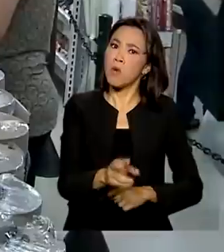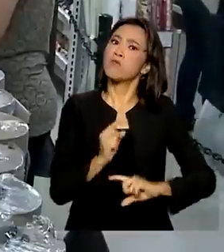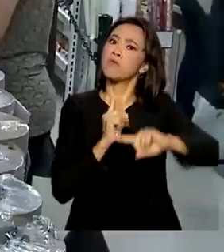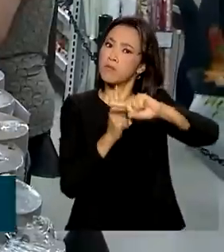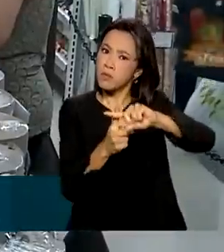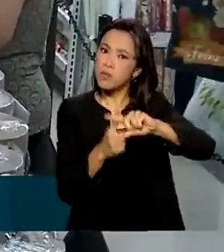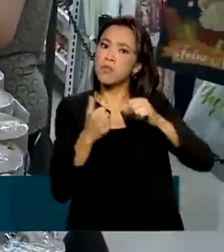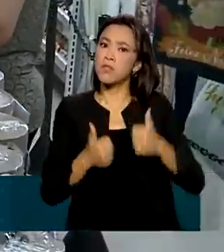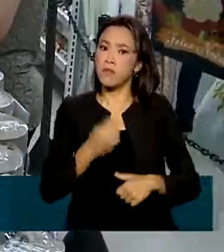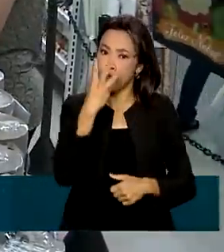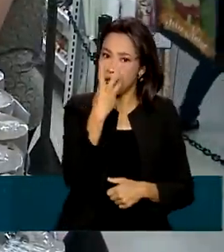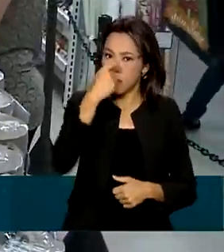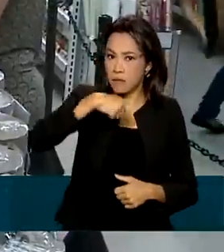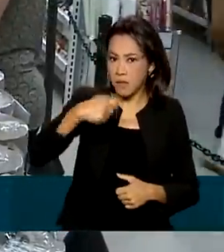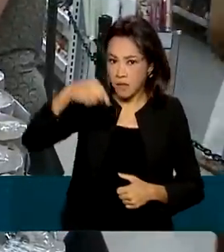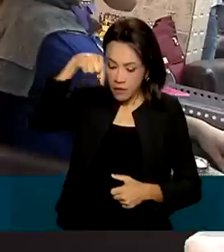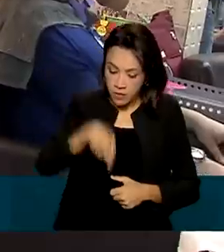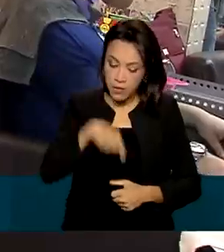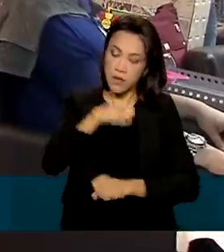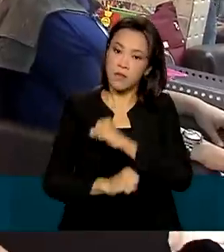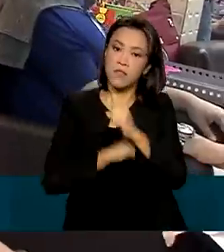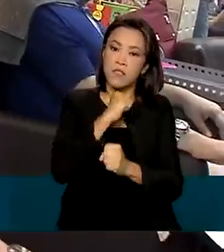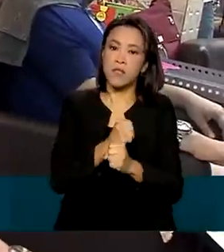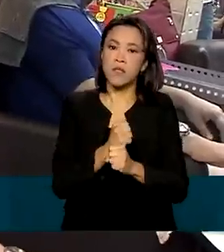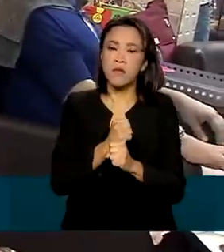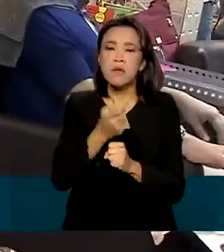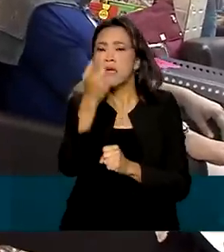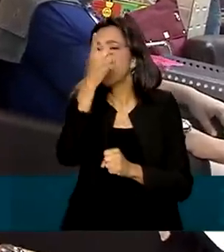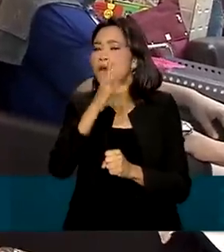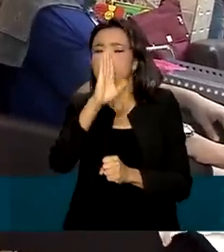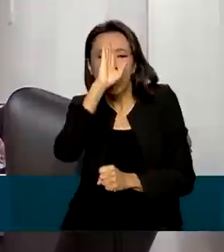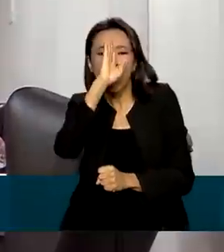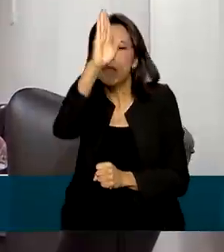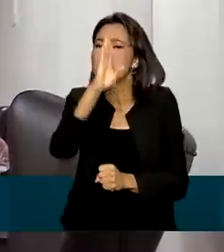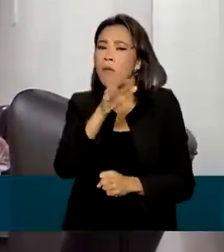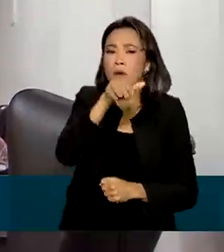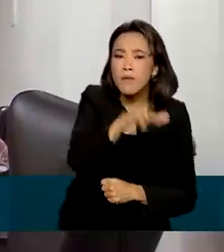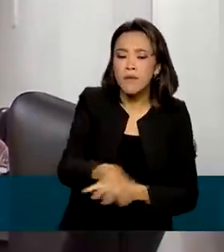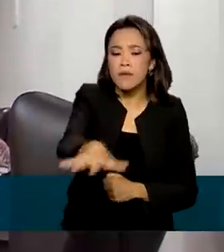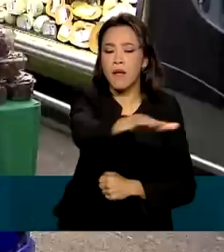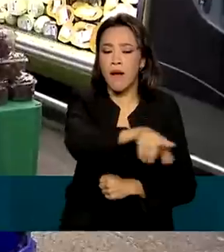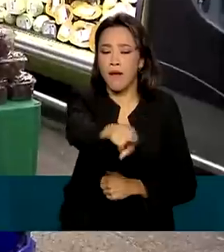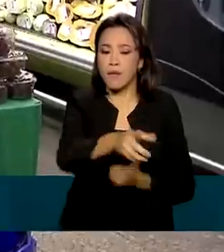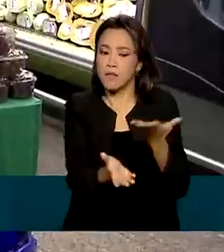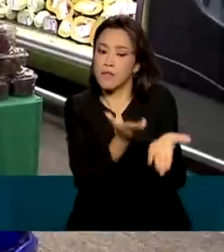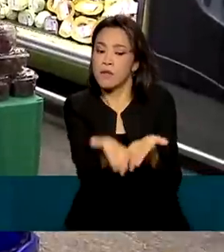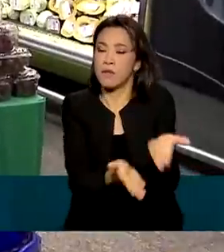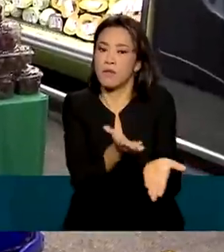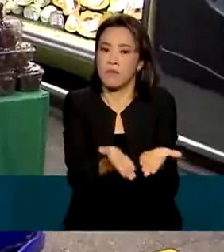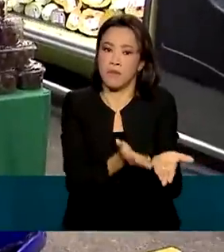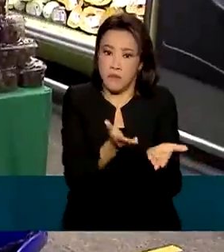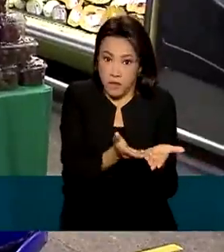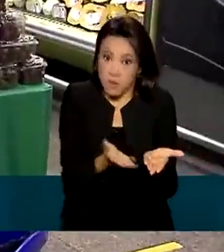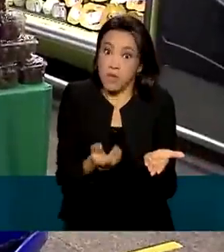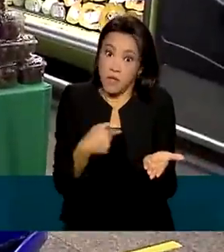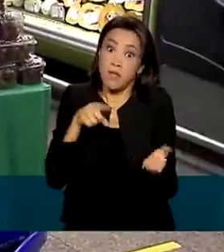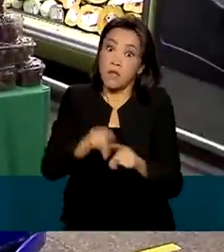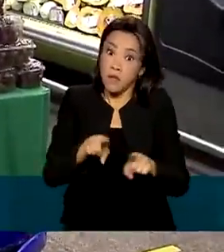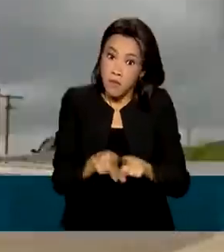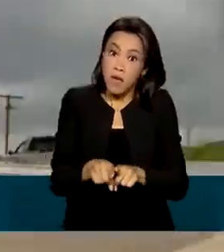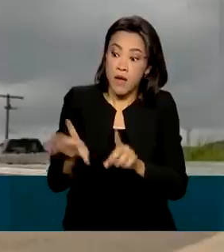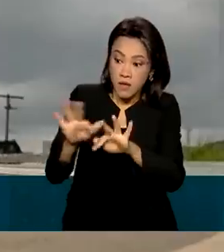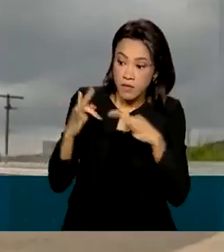primeiro trimestre deste ano foi puxado principalmente pelo setor de serviços e o aumento no consumo das